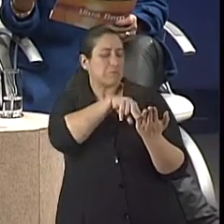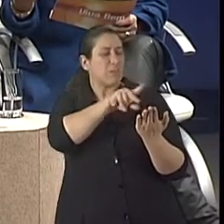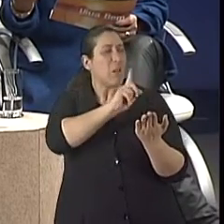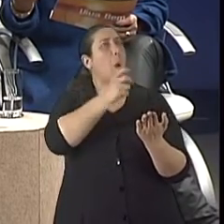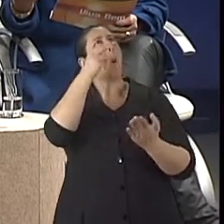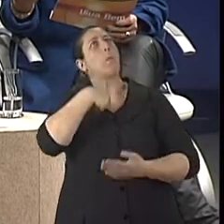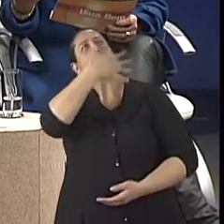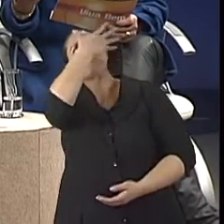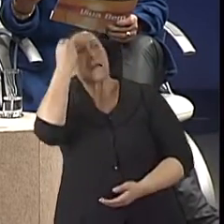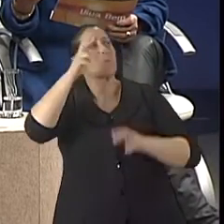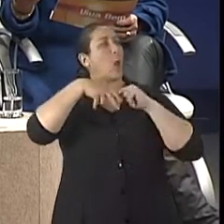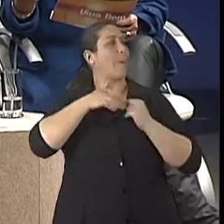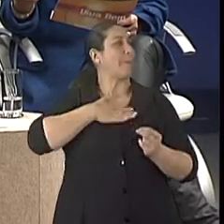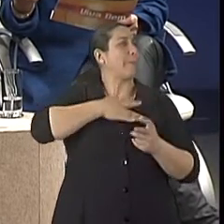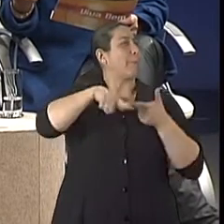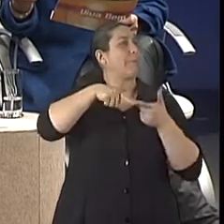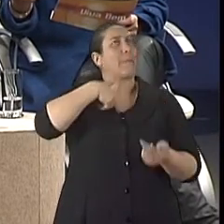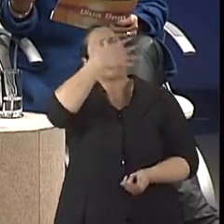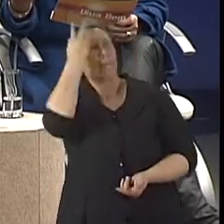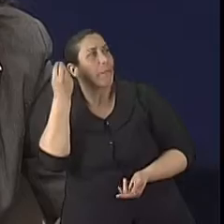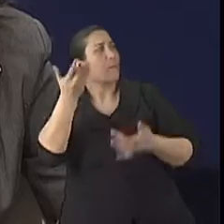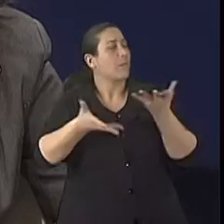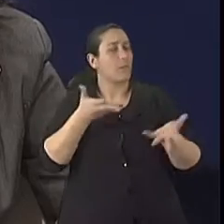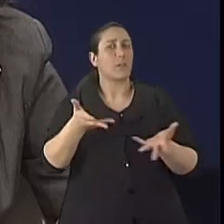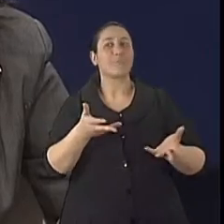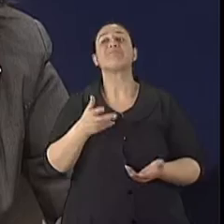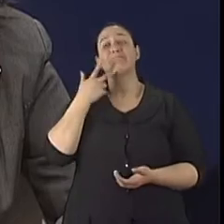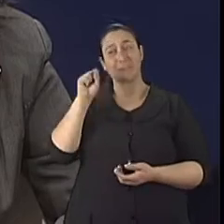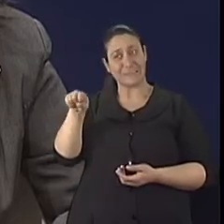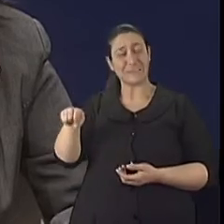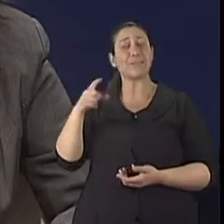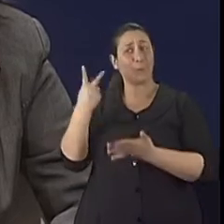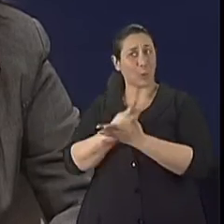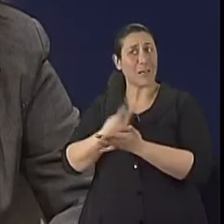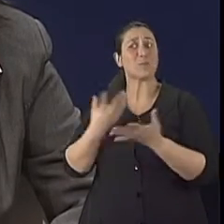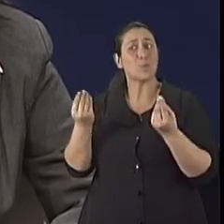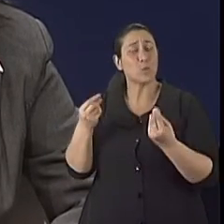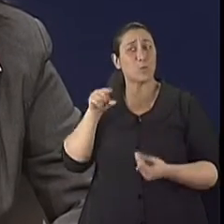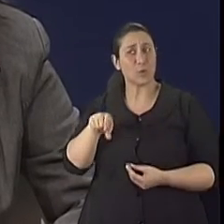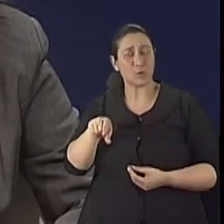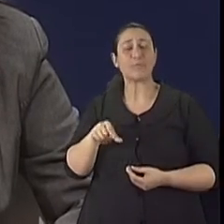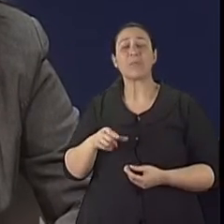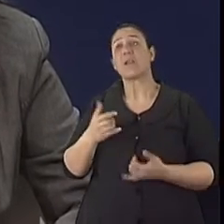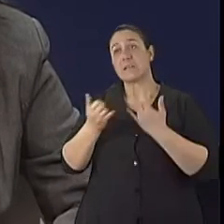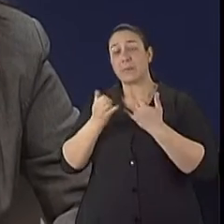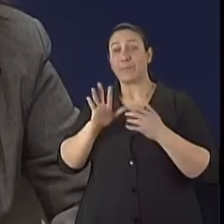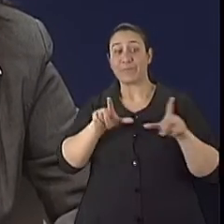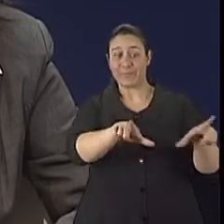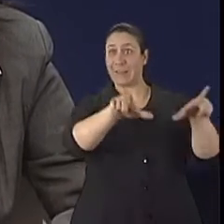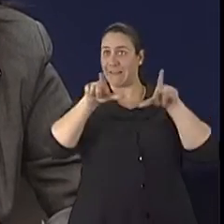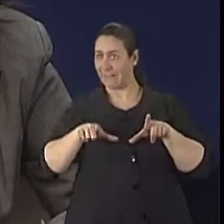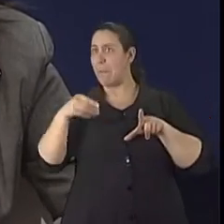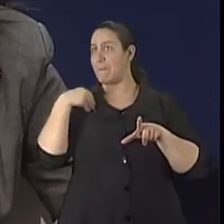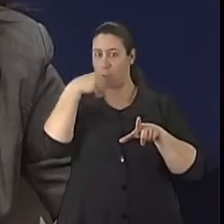bastante, Mari? Isso acontece muito. Isso que tu estás falando se chama de adesão à prescrição. Então, a adesão à